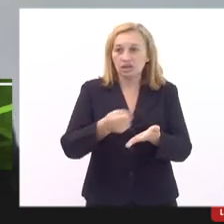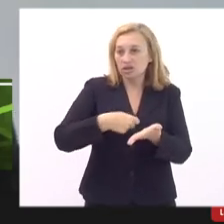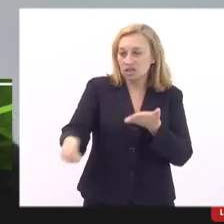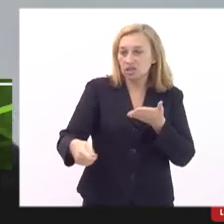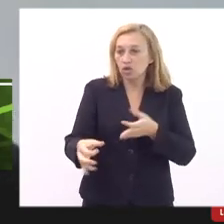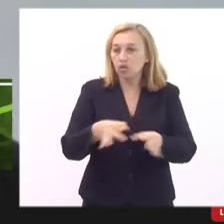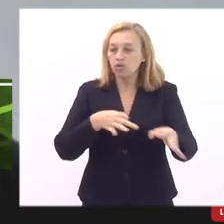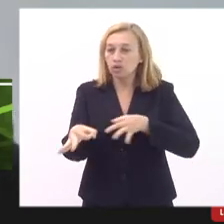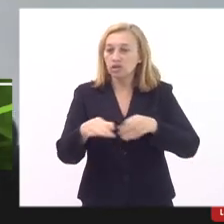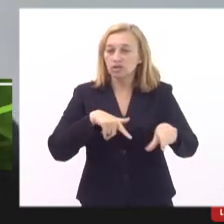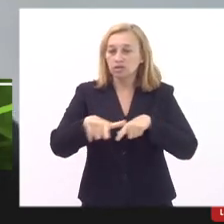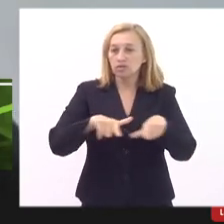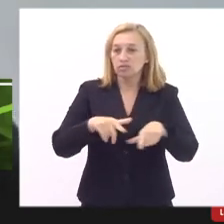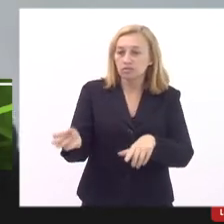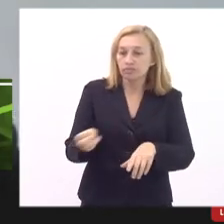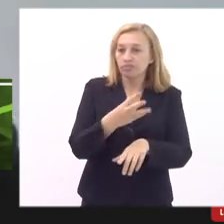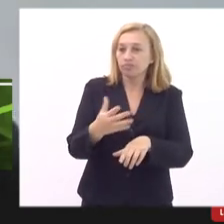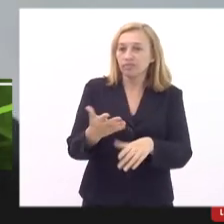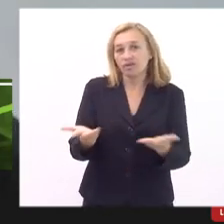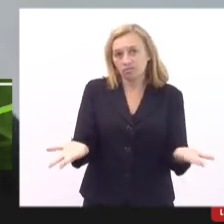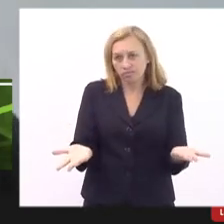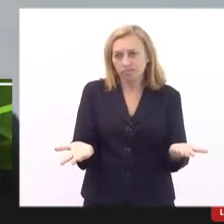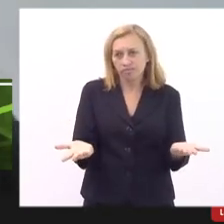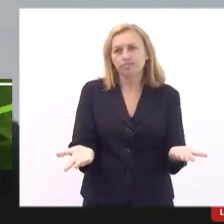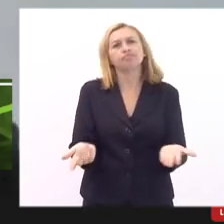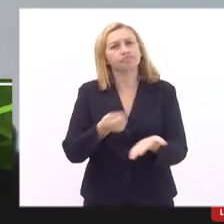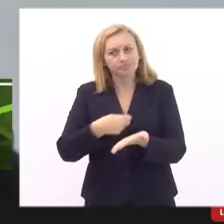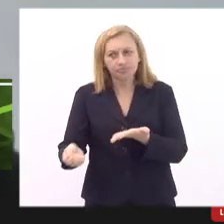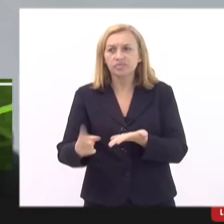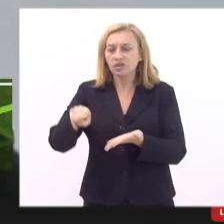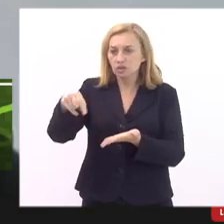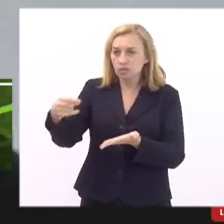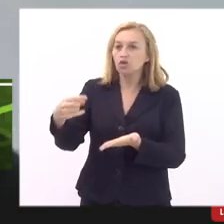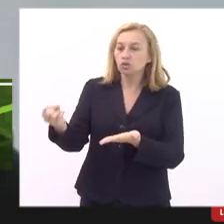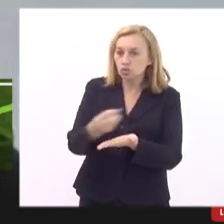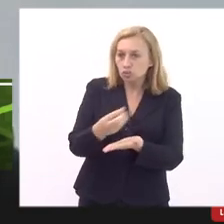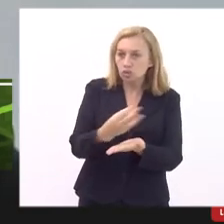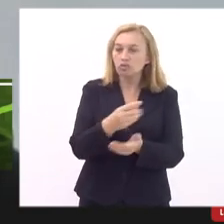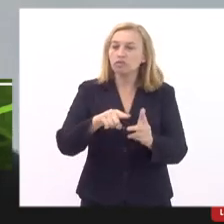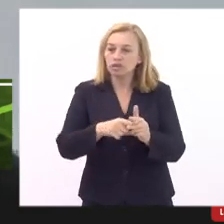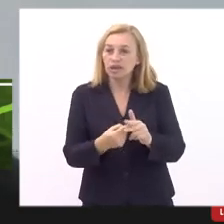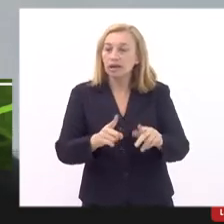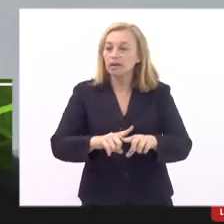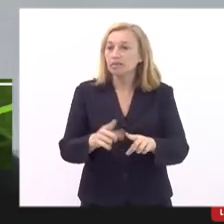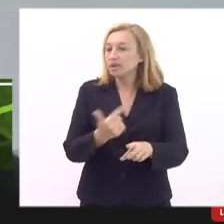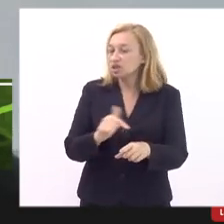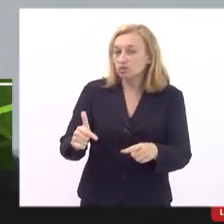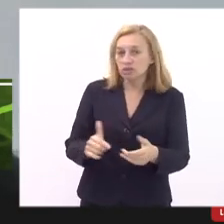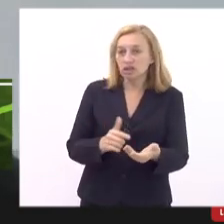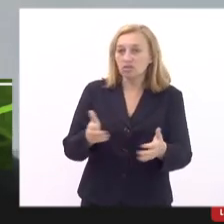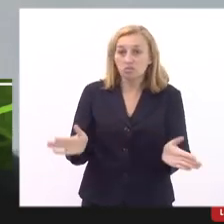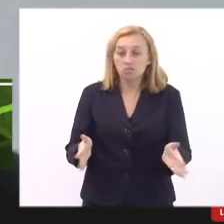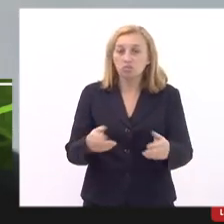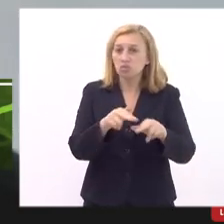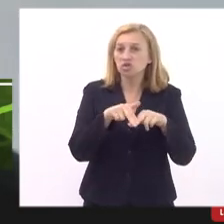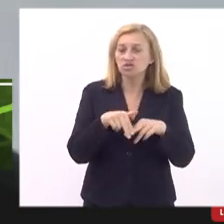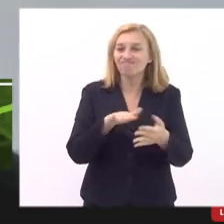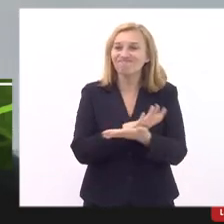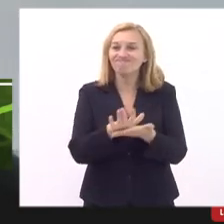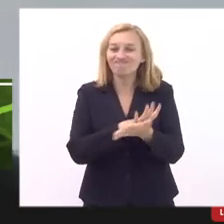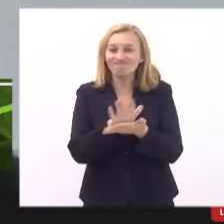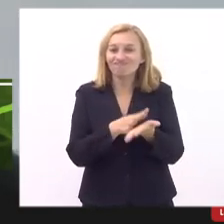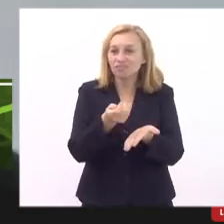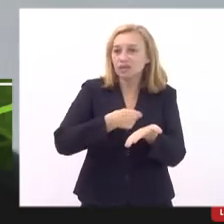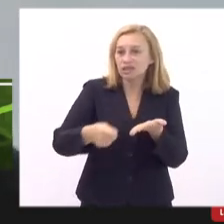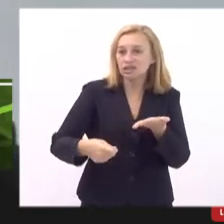trabalho. Então, a gente assinaria outro plano de trabalho se tiver um reajuste. Não tem realmente motivo nenhum para a gente